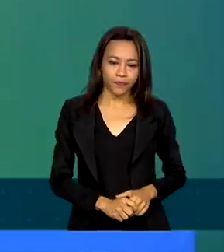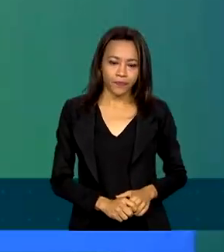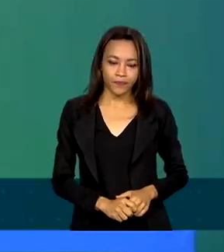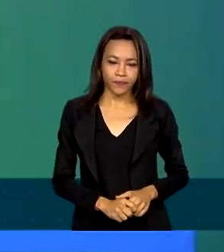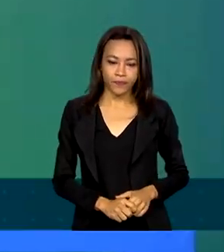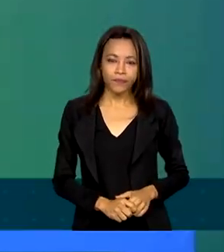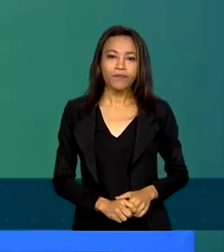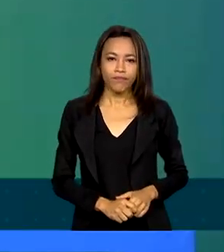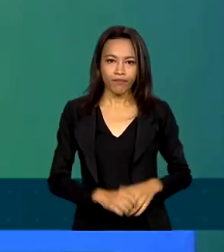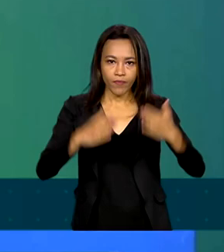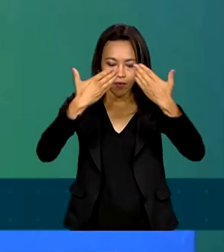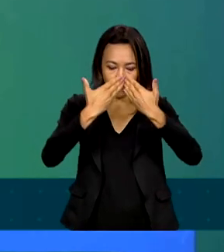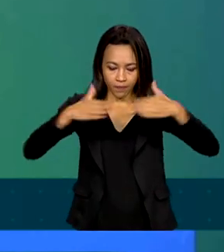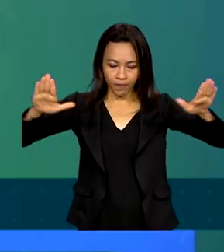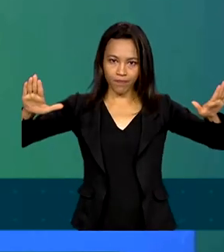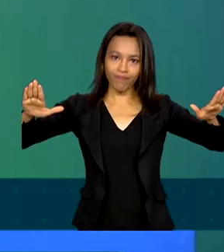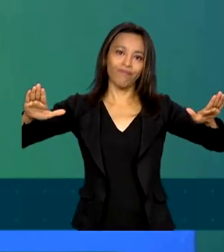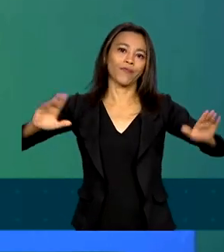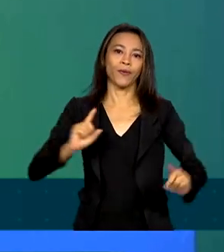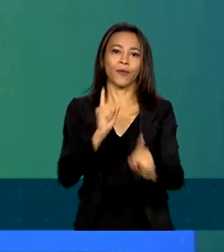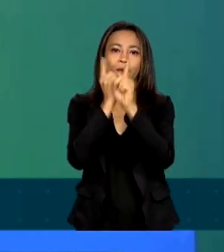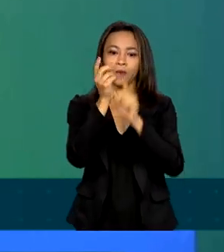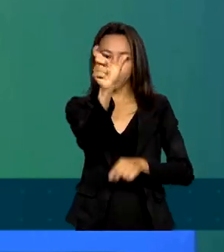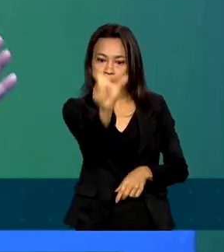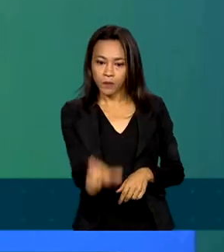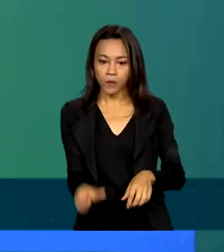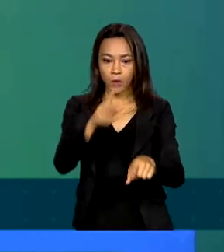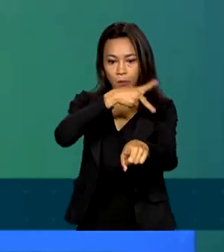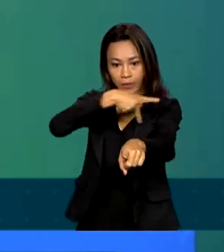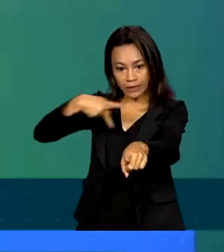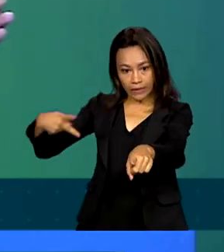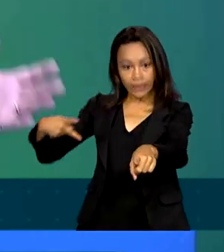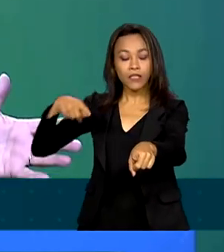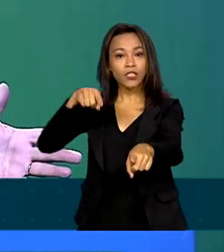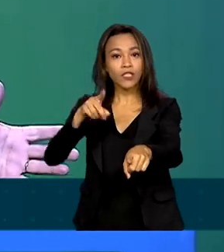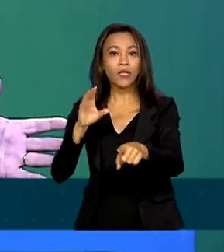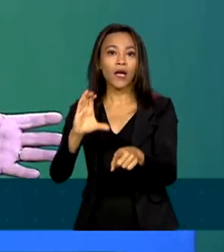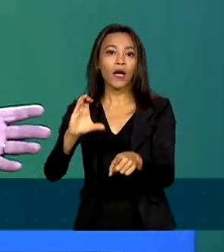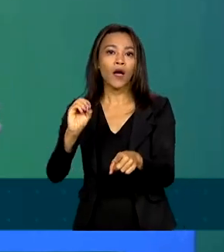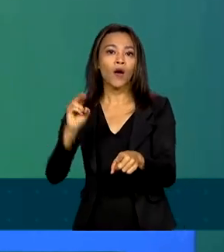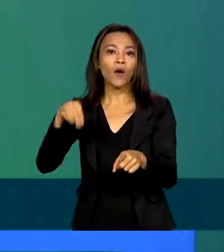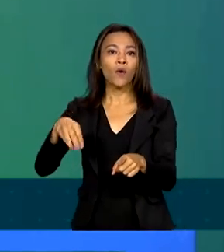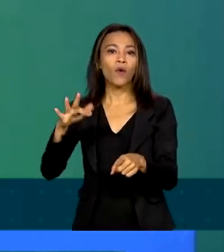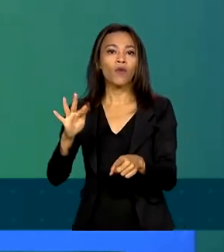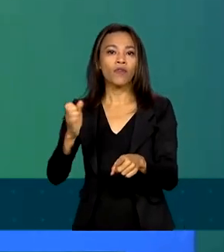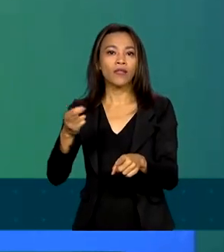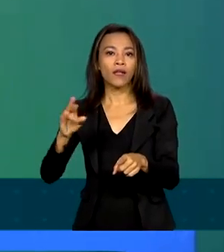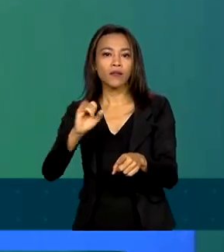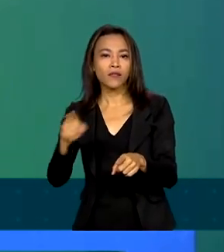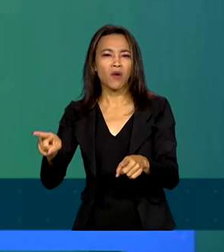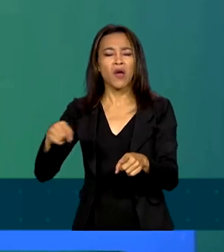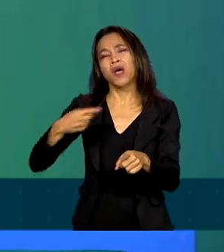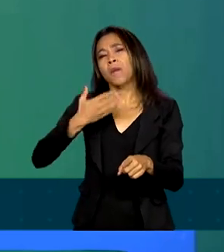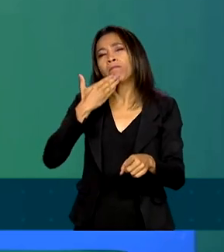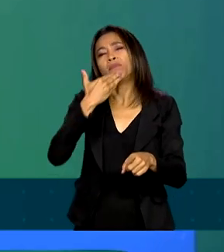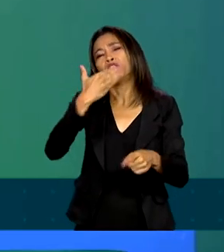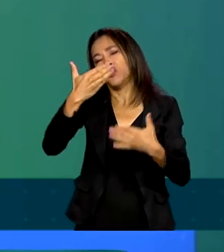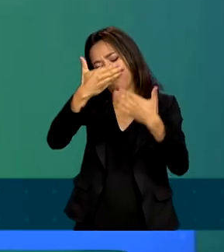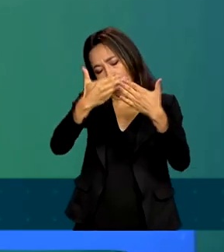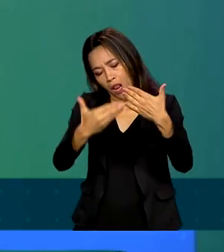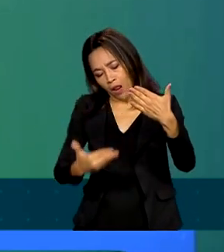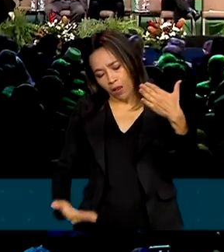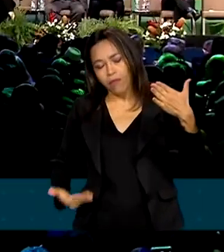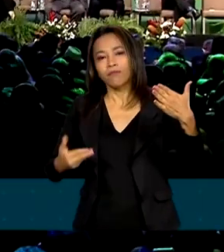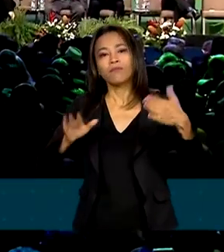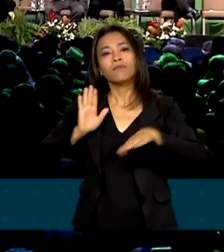Ao abrir o evento, o presidente da Confederação Nacional de Municípios trouxe uma série de reivindicações em nome dos